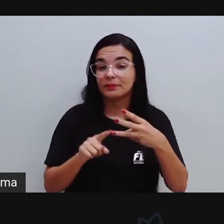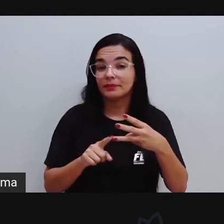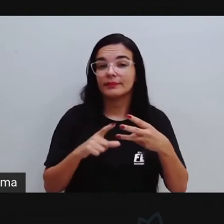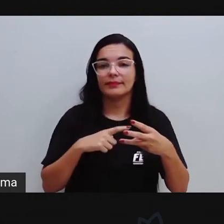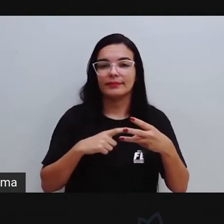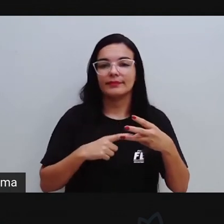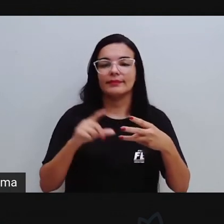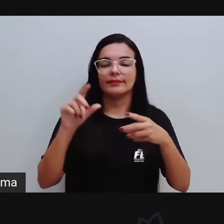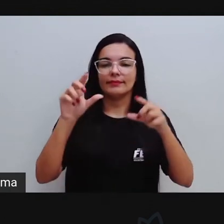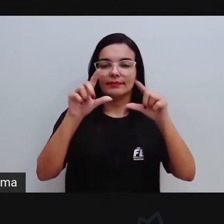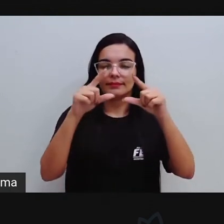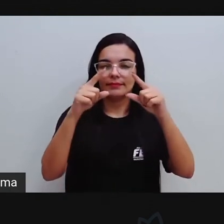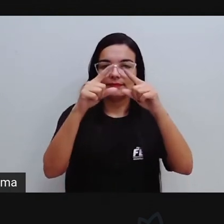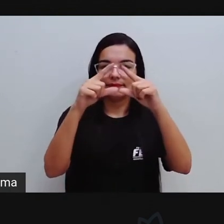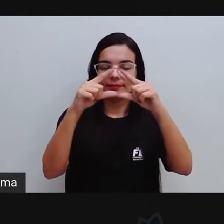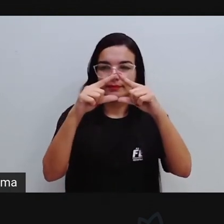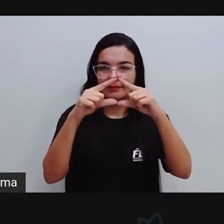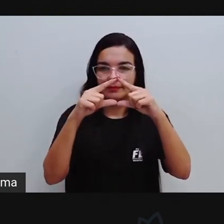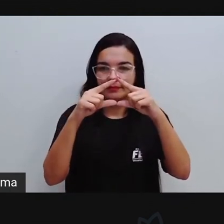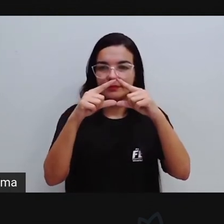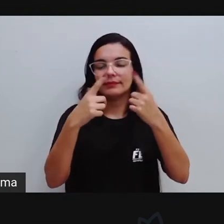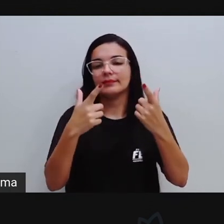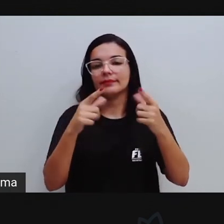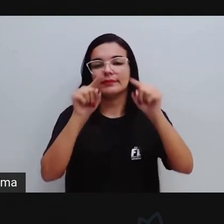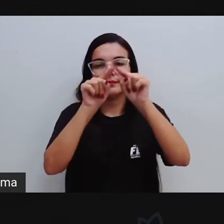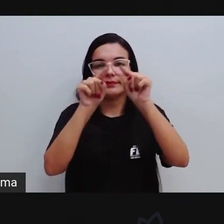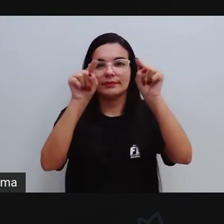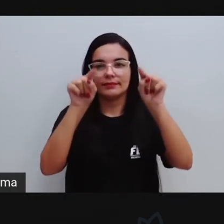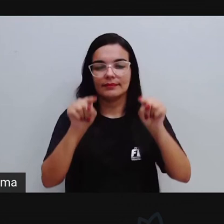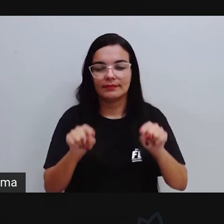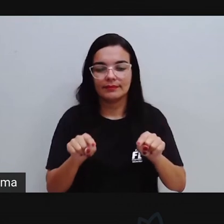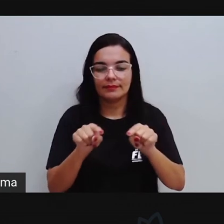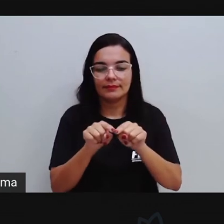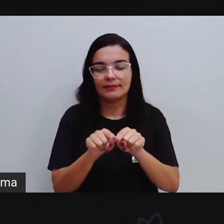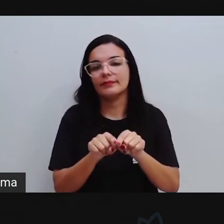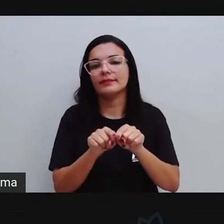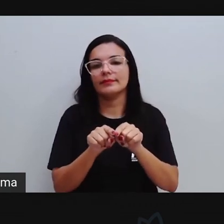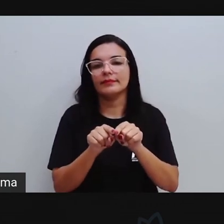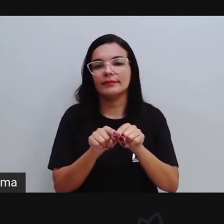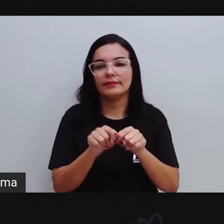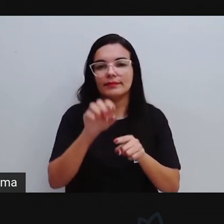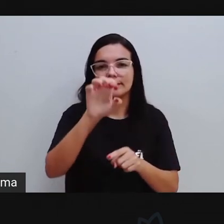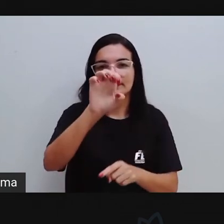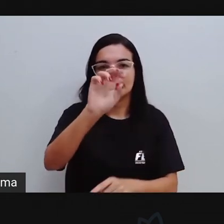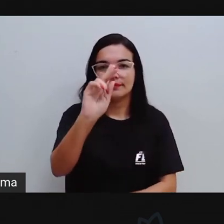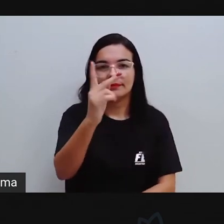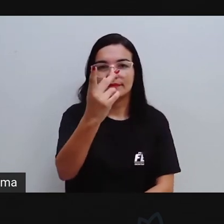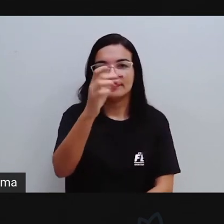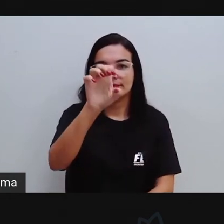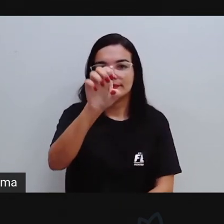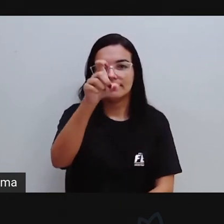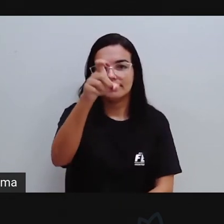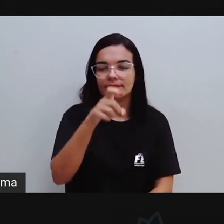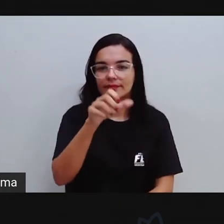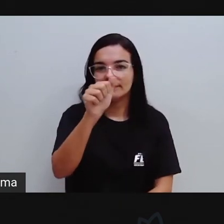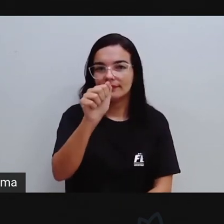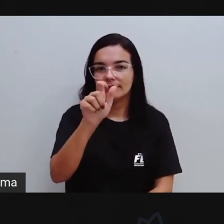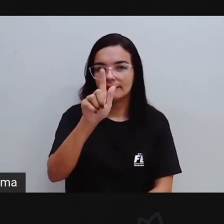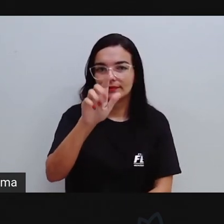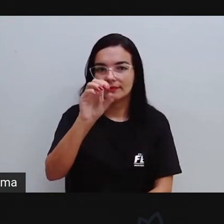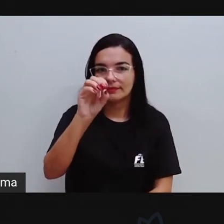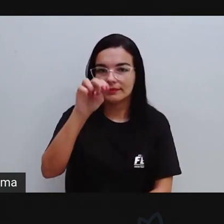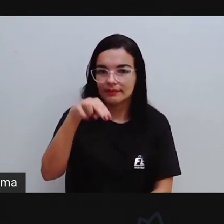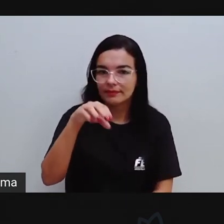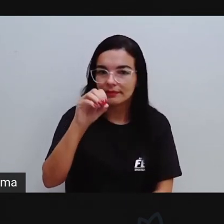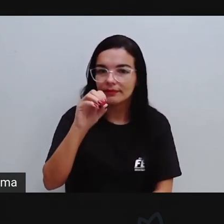quadrado, retângulo, hexágono, pentágono. E esses